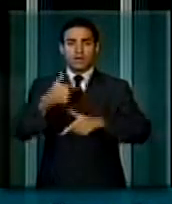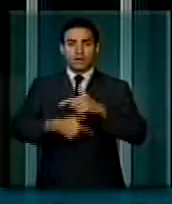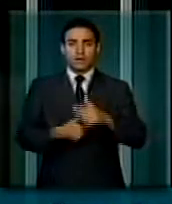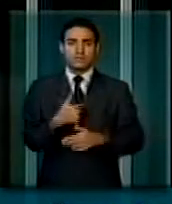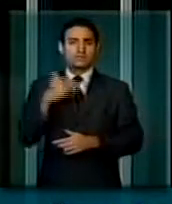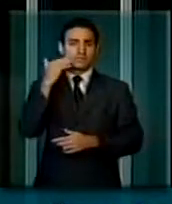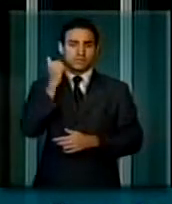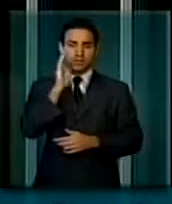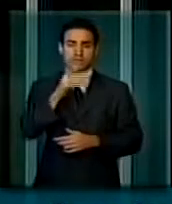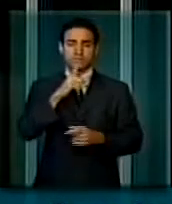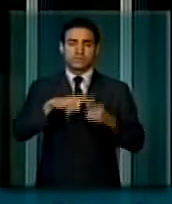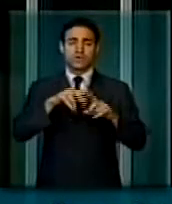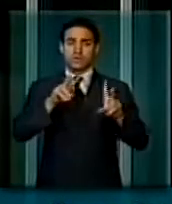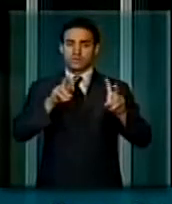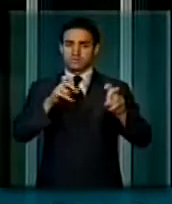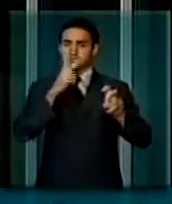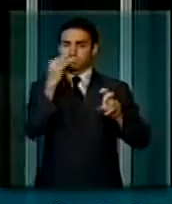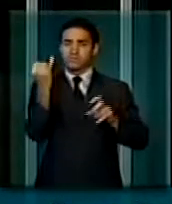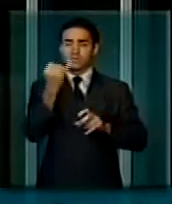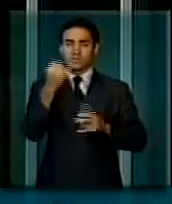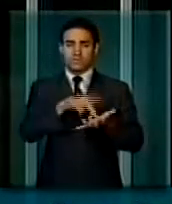que o assunto sensibiliza.